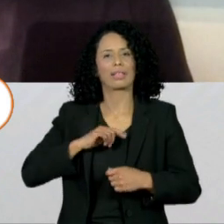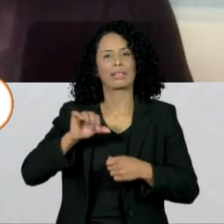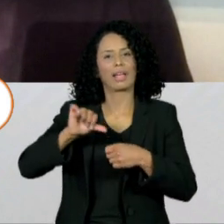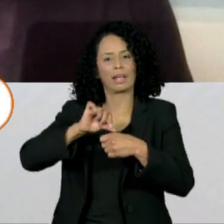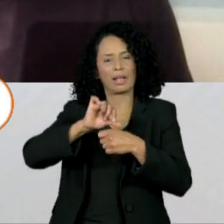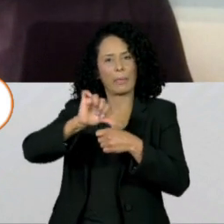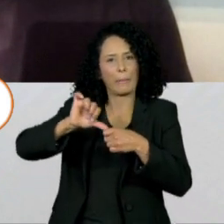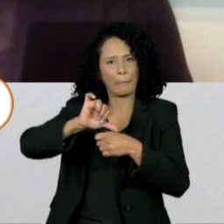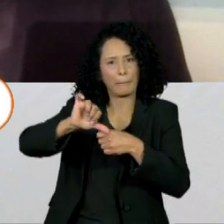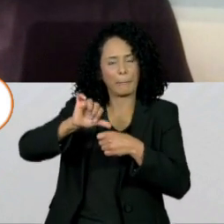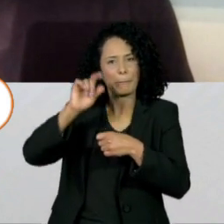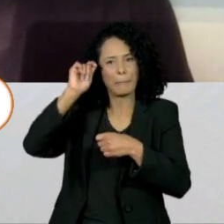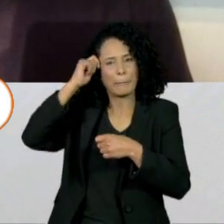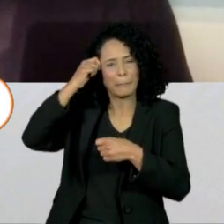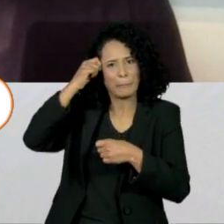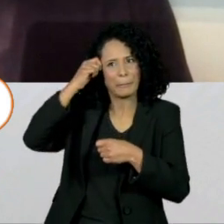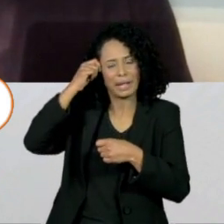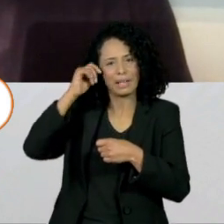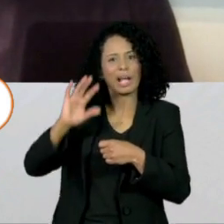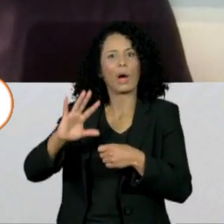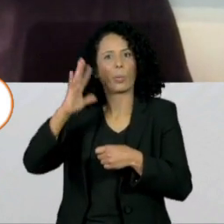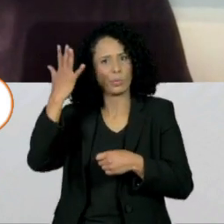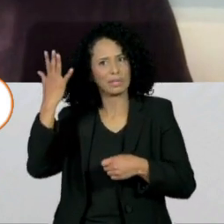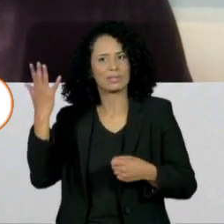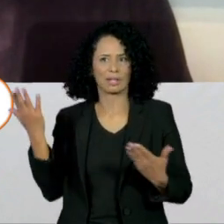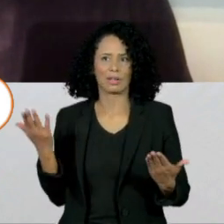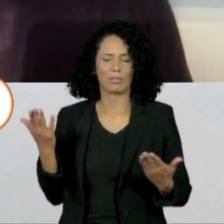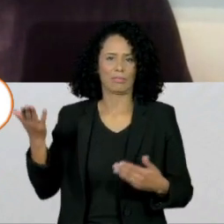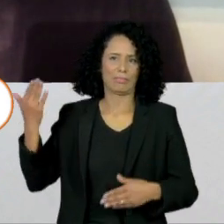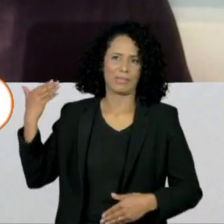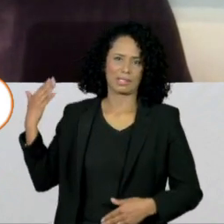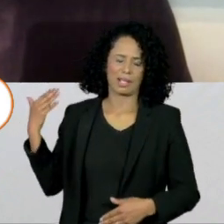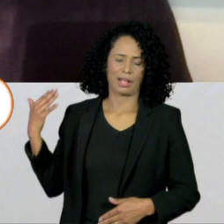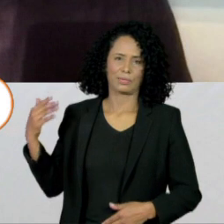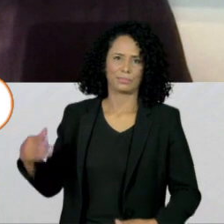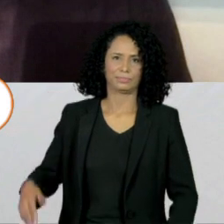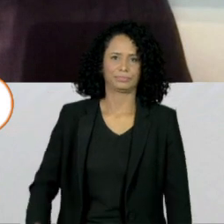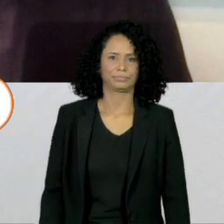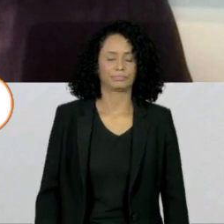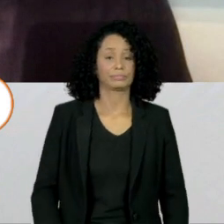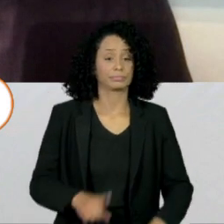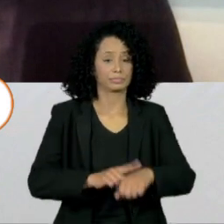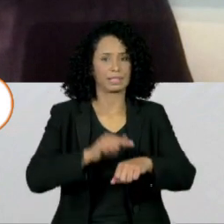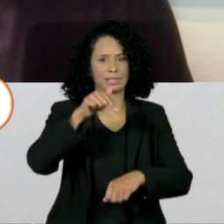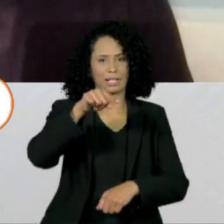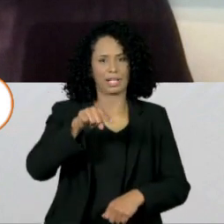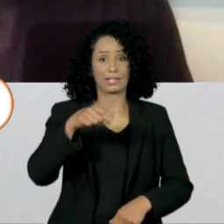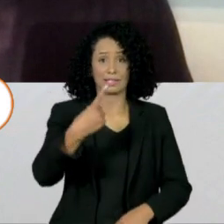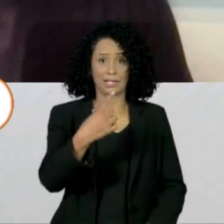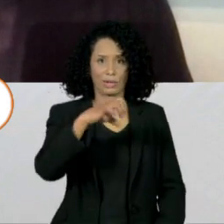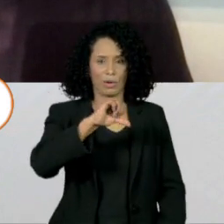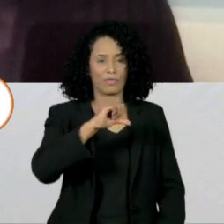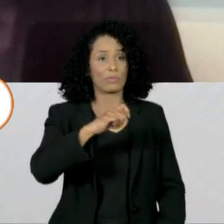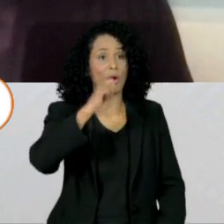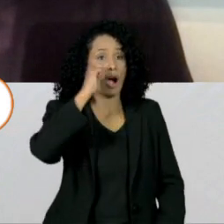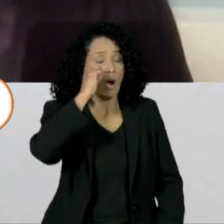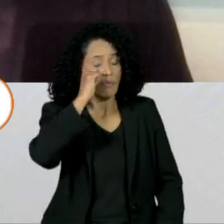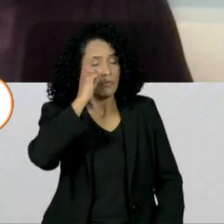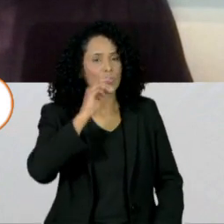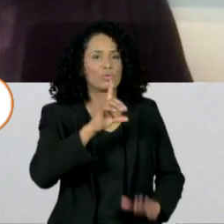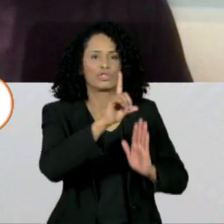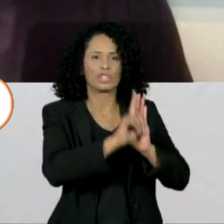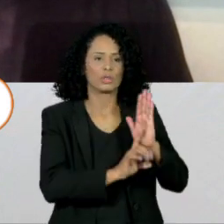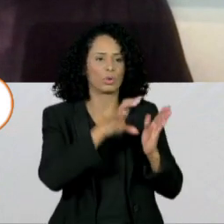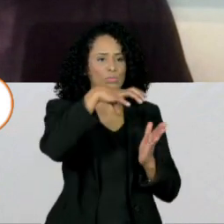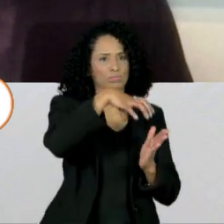e 79, 80, o segundo choque do petróleo. Agora são 7h19min, estamos ao vivo com o diretor do Centro Brasileiro de